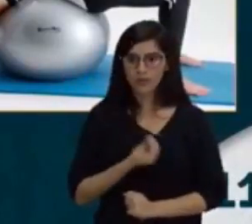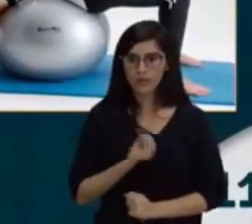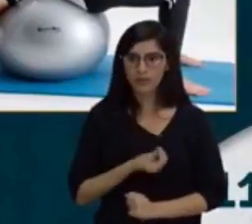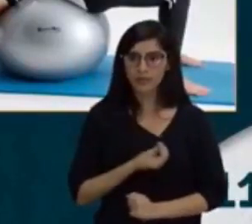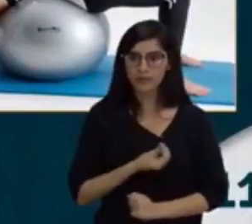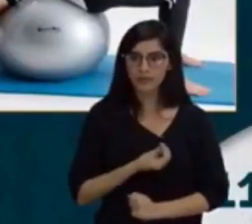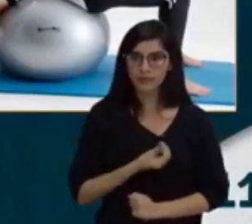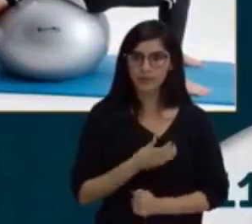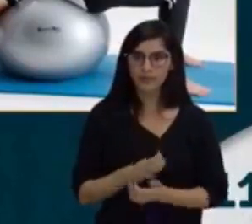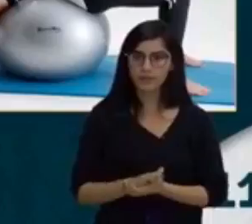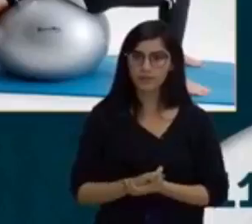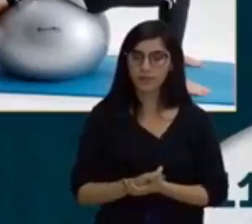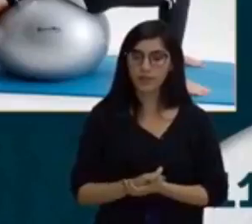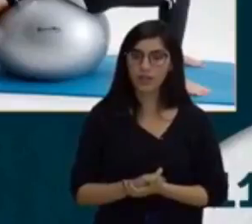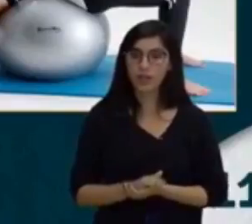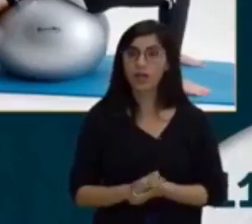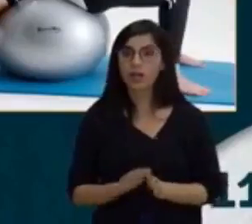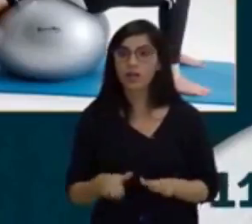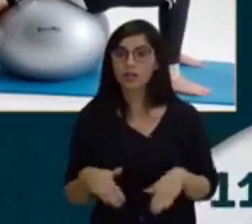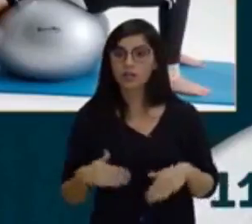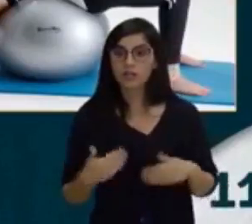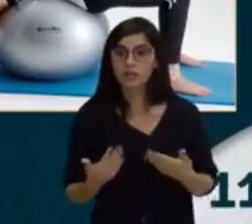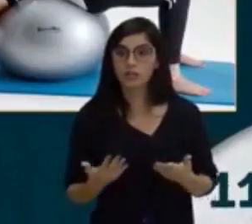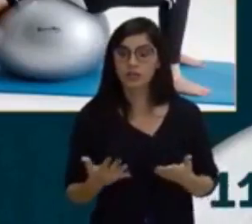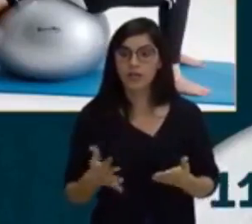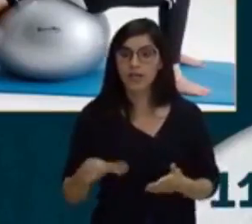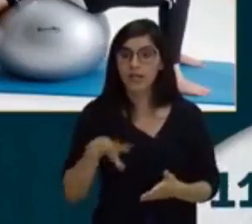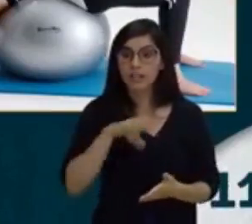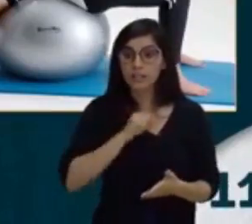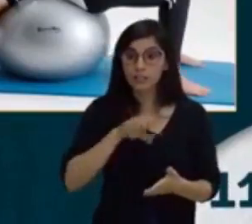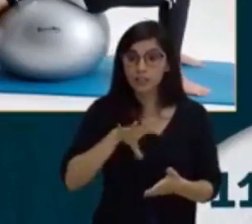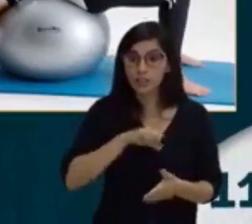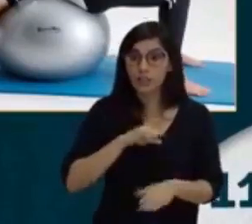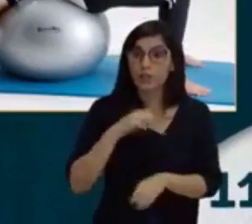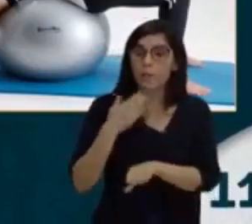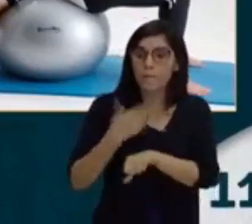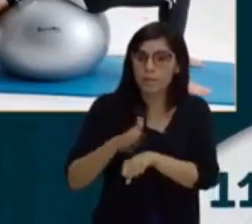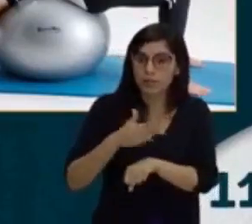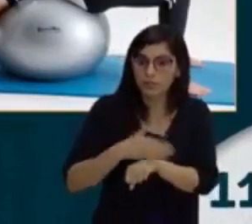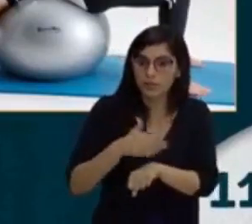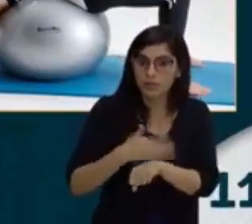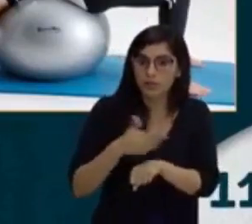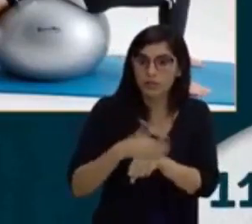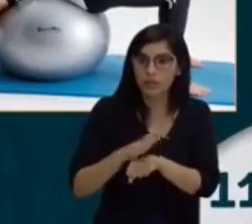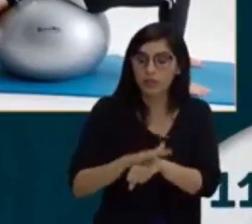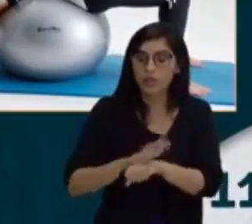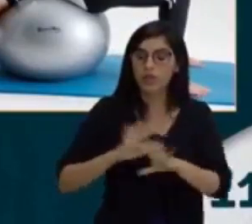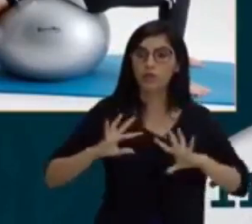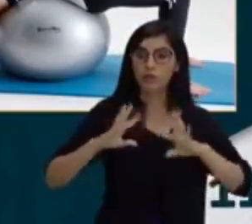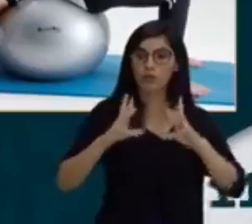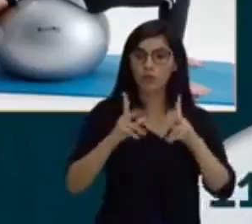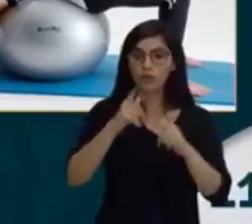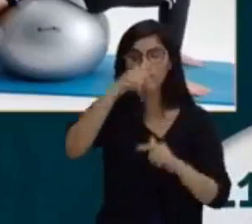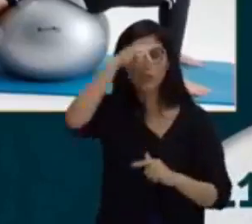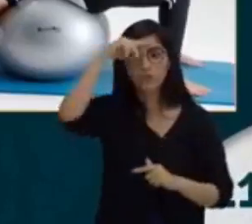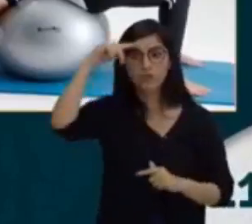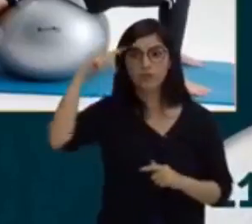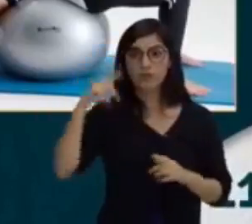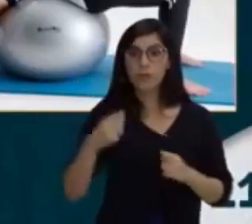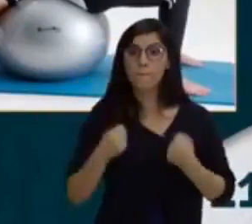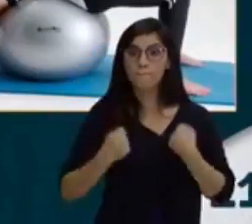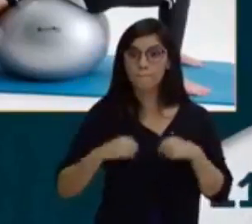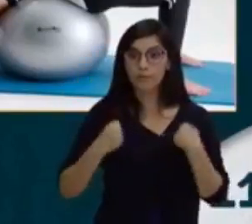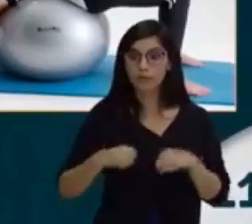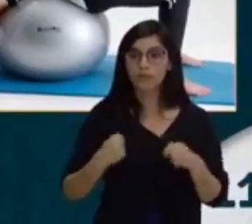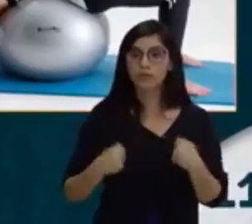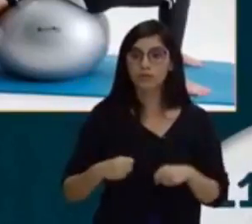atributos que podem ser treinados. Todos os seres humanos, todos nós, possuímos essas